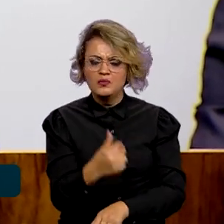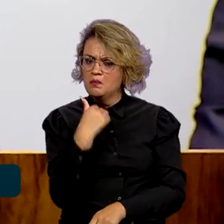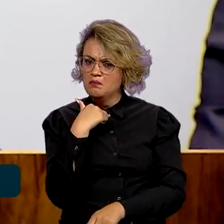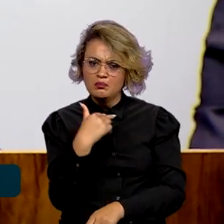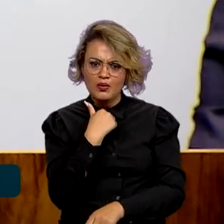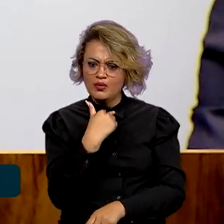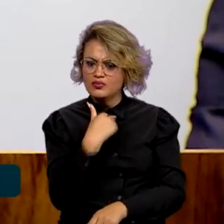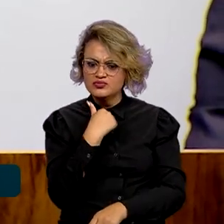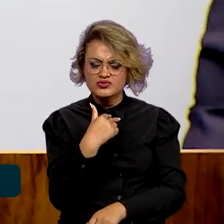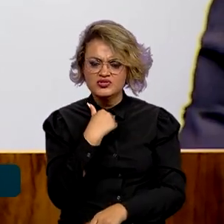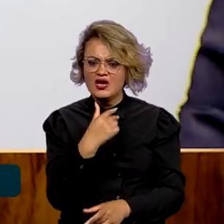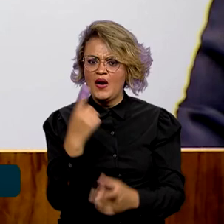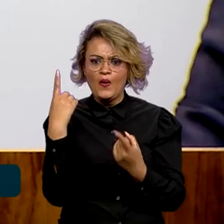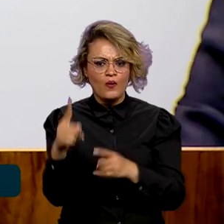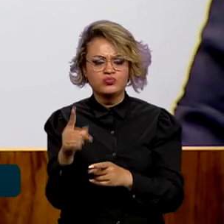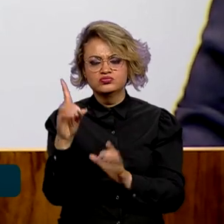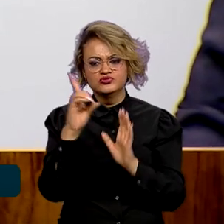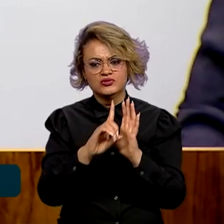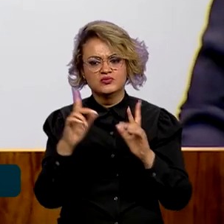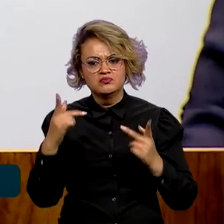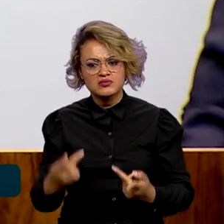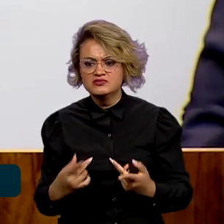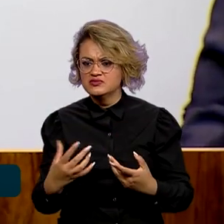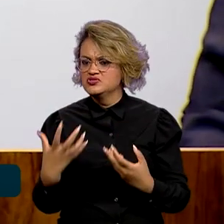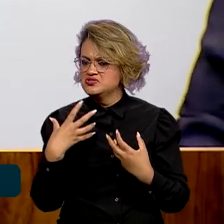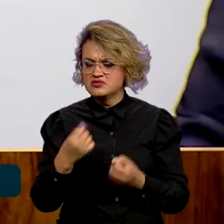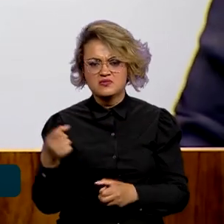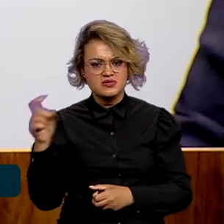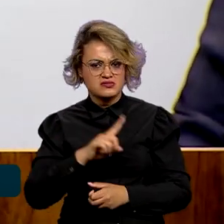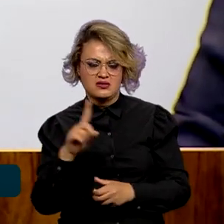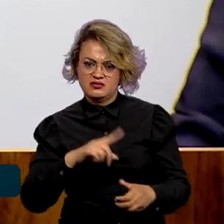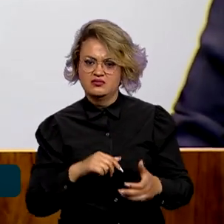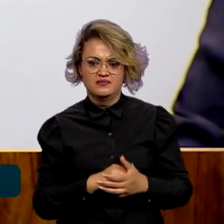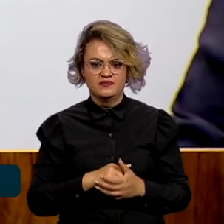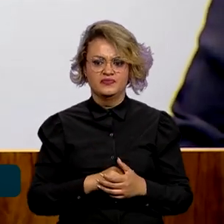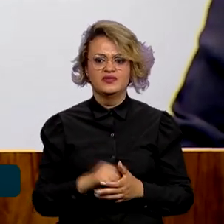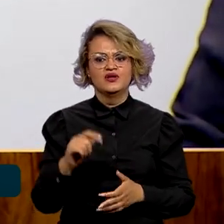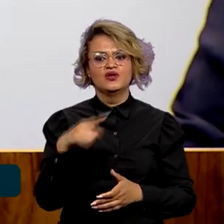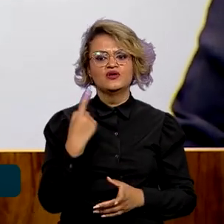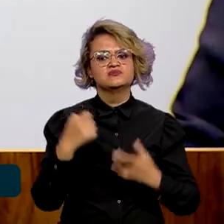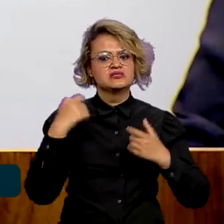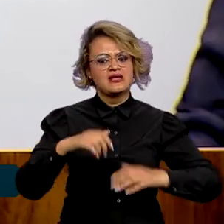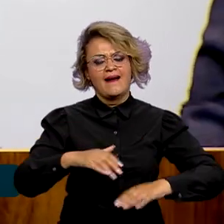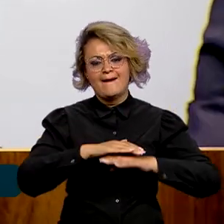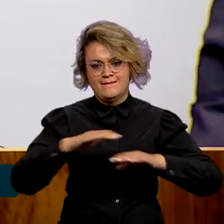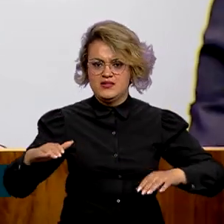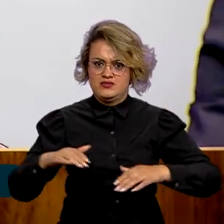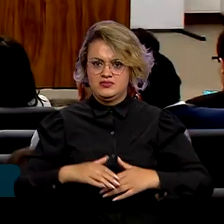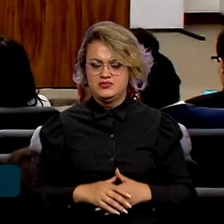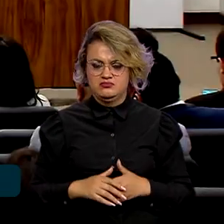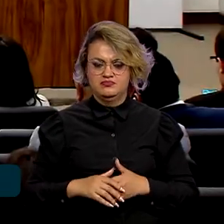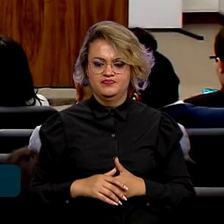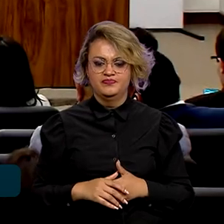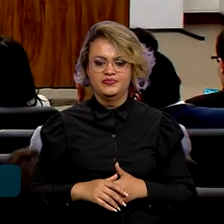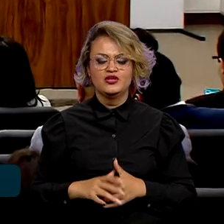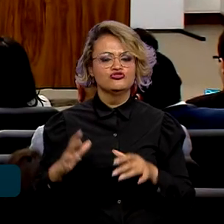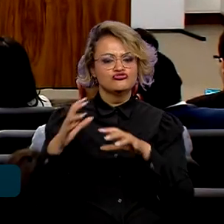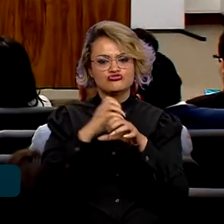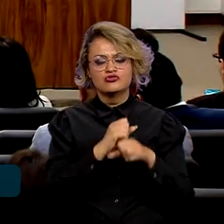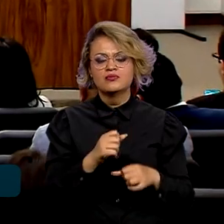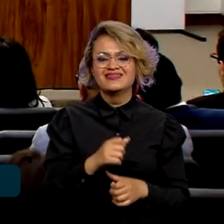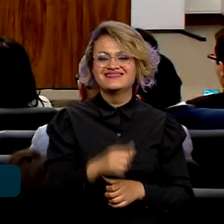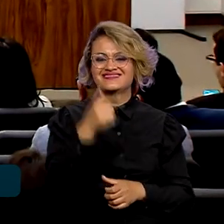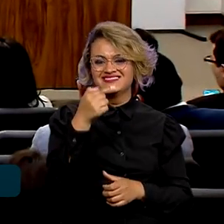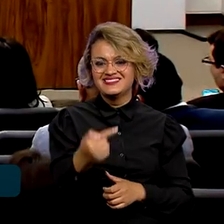agressão aos direitos humanos, isso é inaceitável. Nós precisamos dar um basta nisso. Ao todo, mais